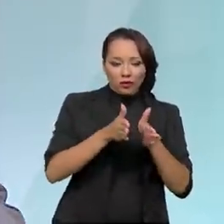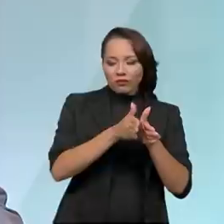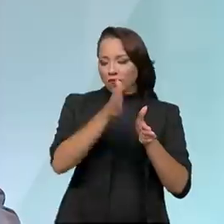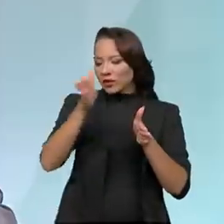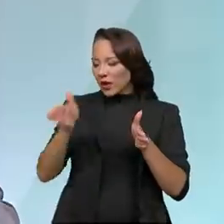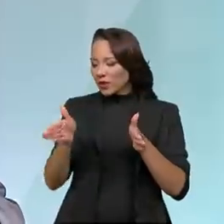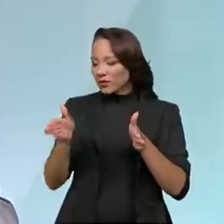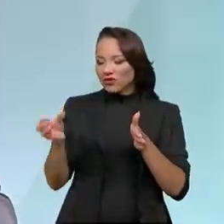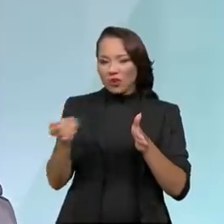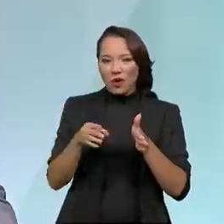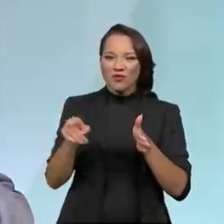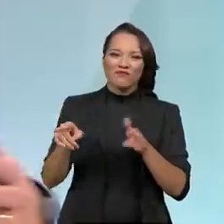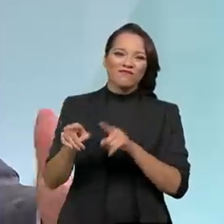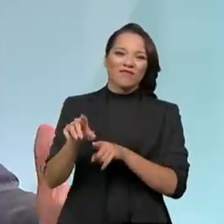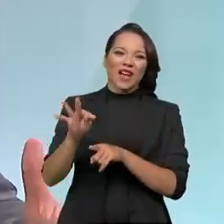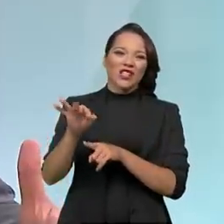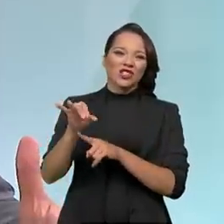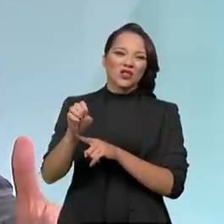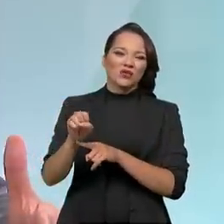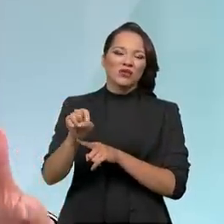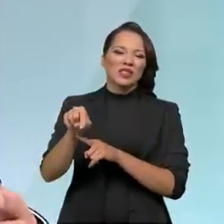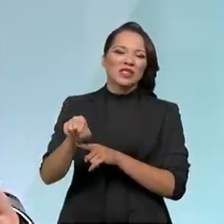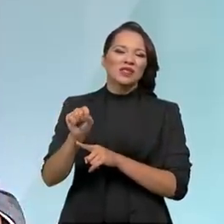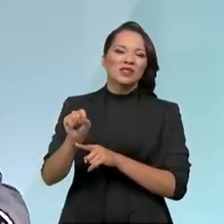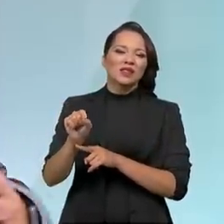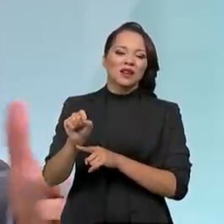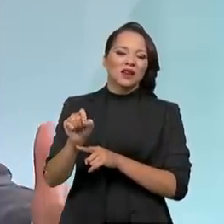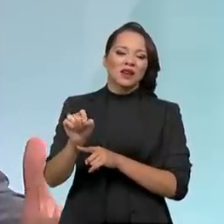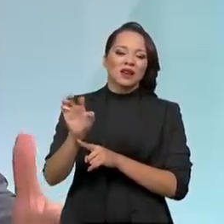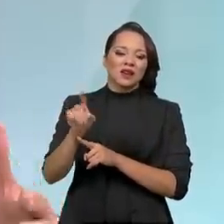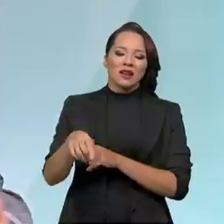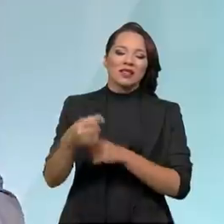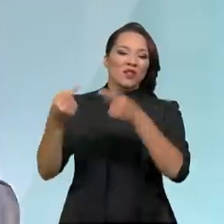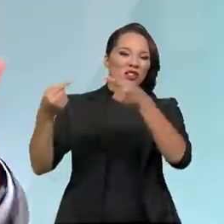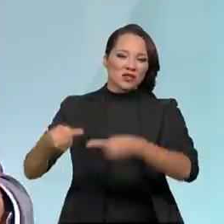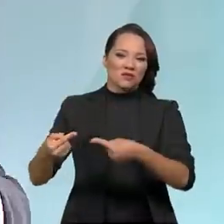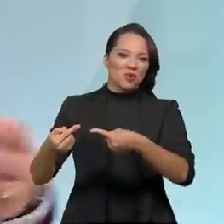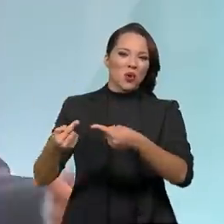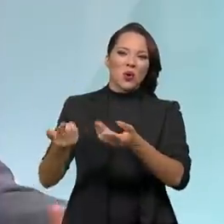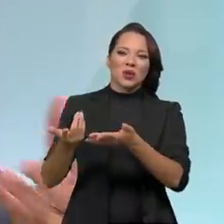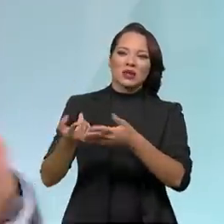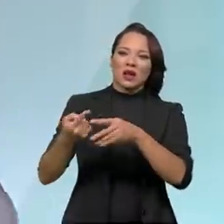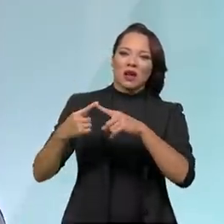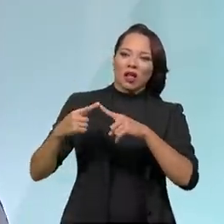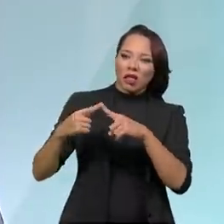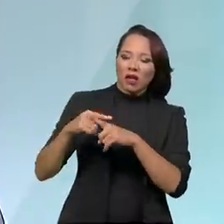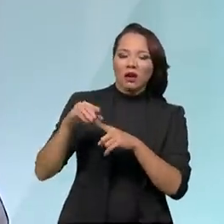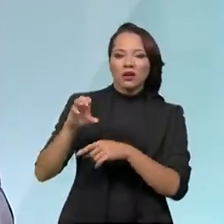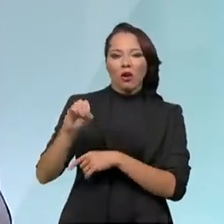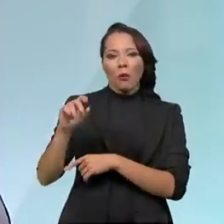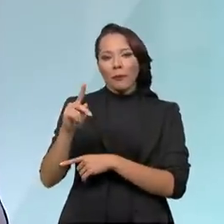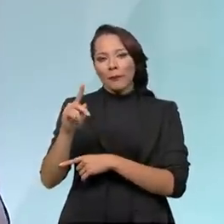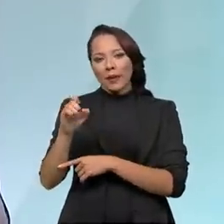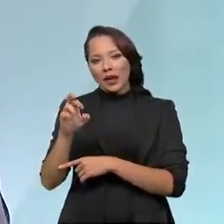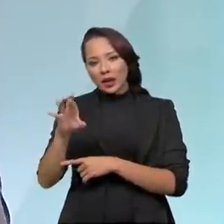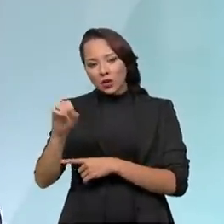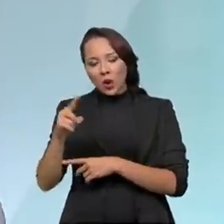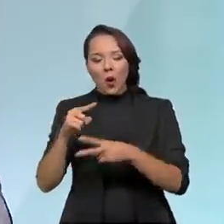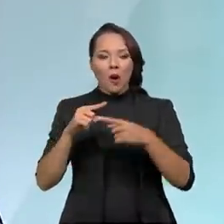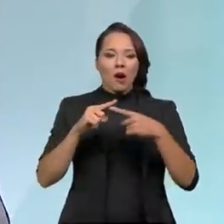invariavelmente, esses ativos acabariam numa disputa, num litígio entre operador e